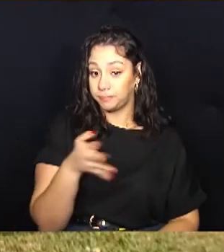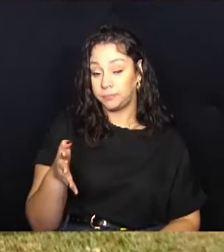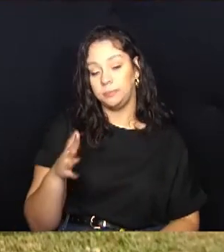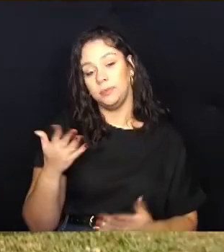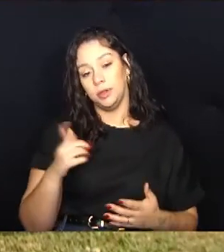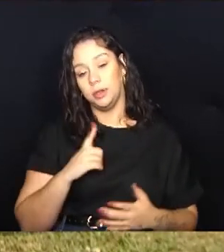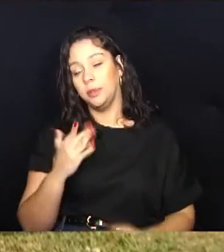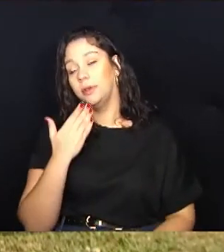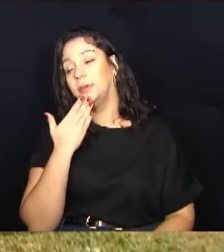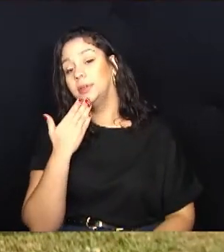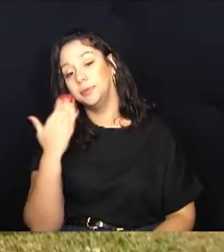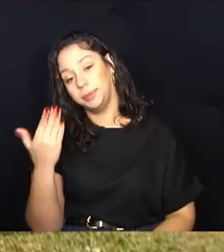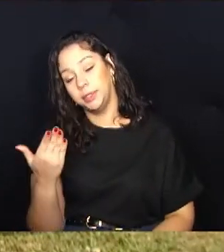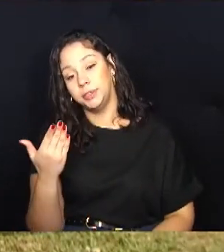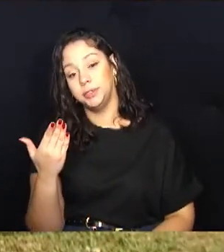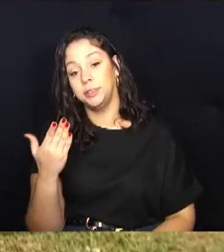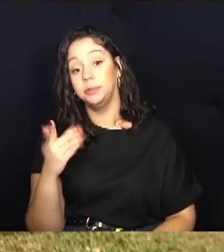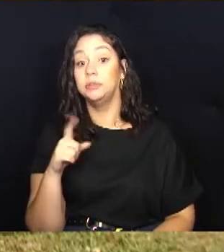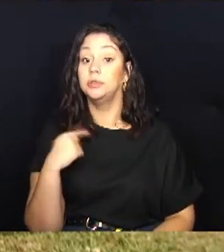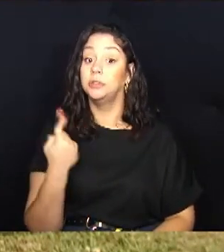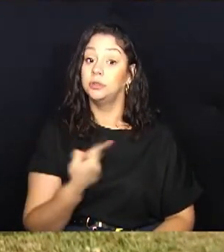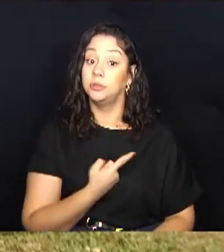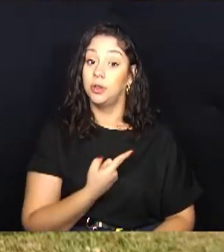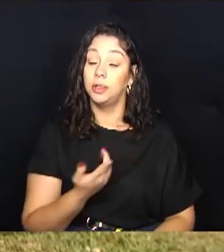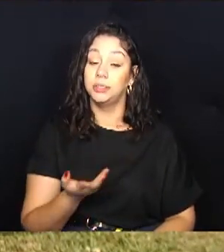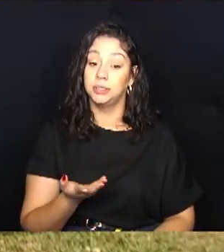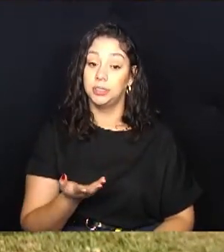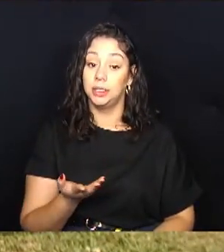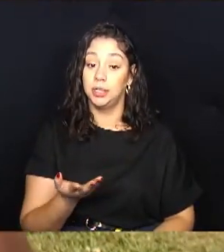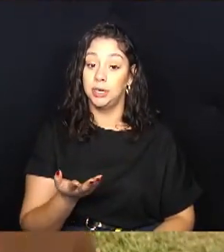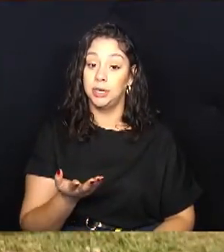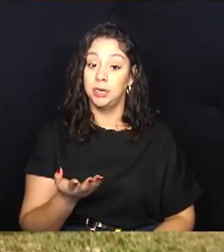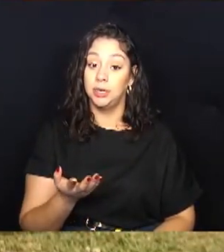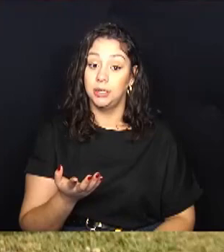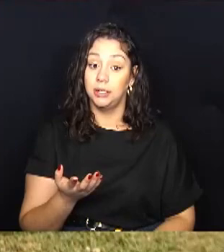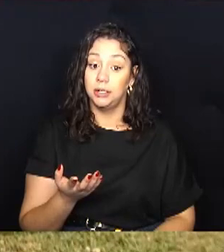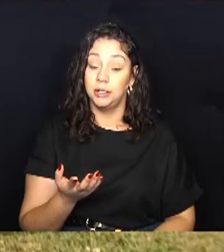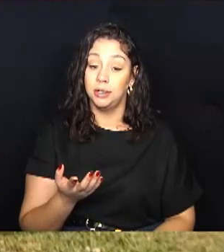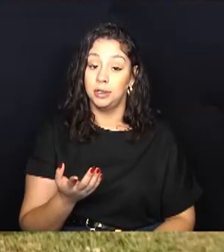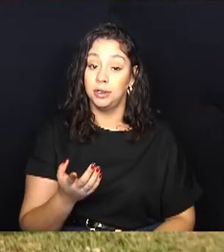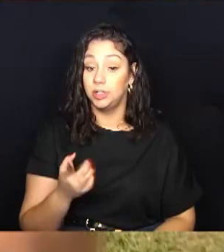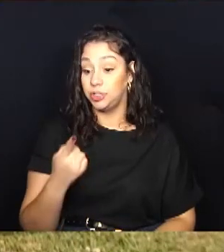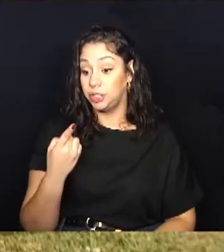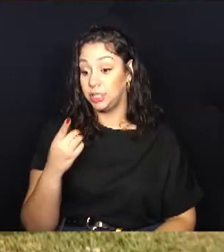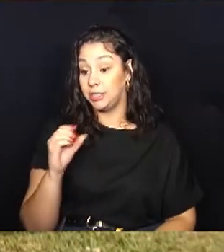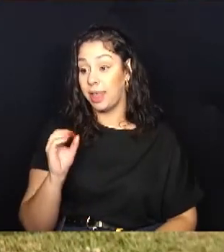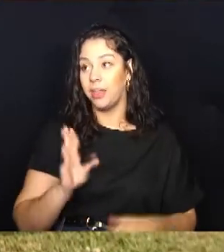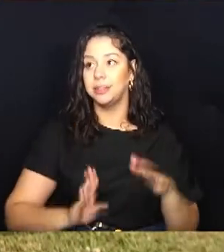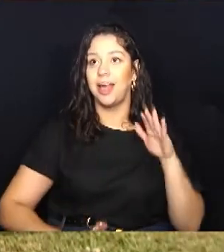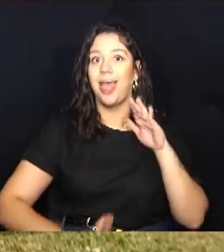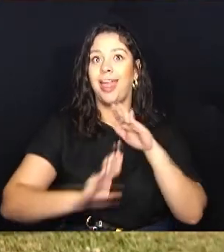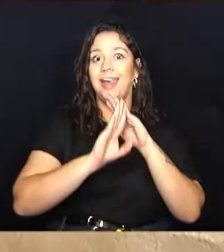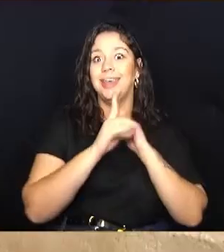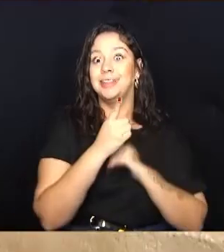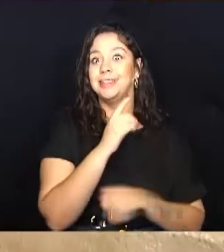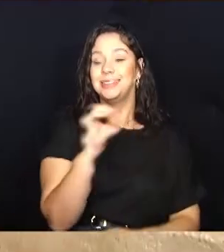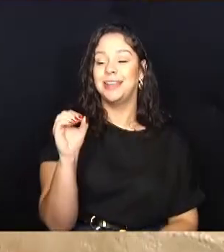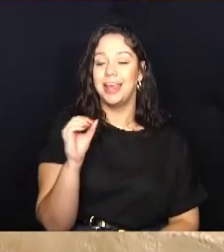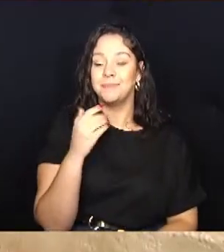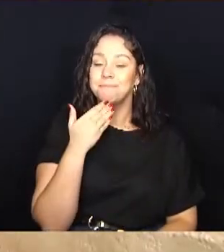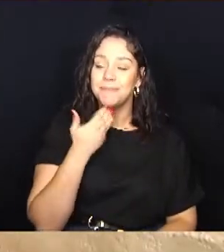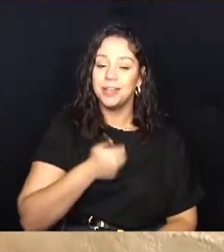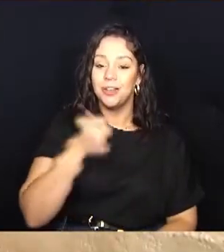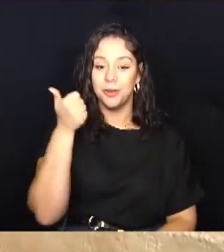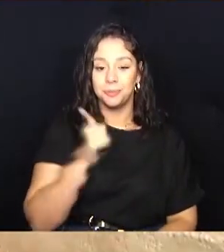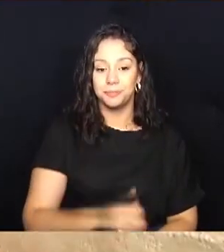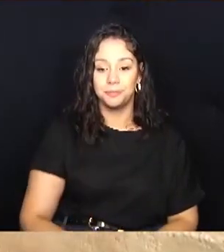feito o pedido, isso para a gente ficou, tipo assim, de 10 foi para 100, de melhorias. A sente